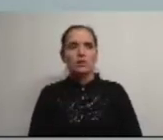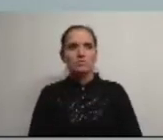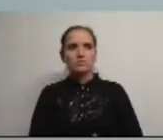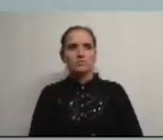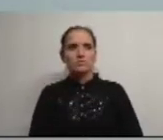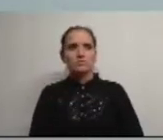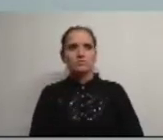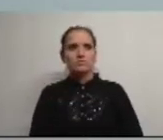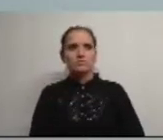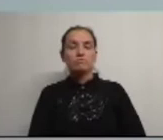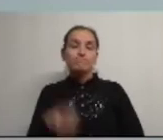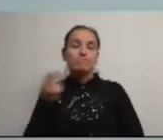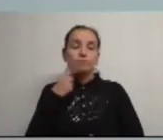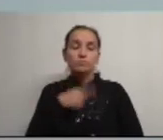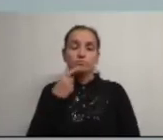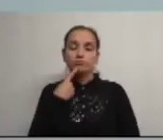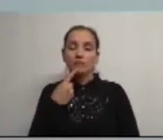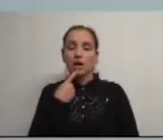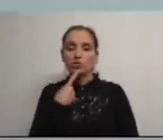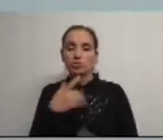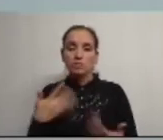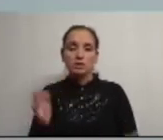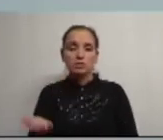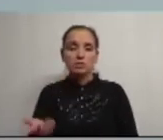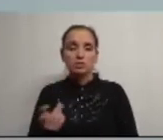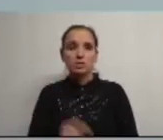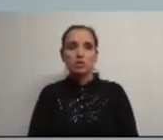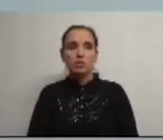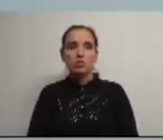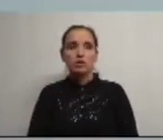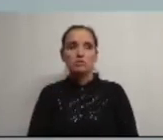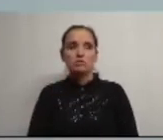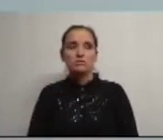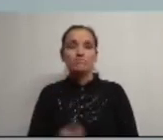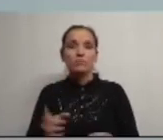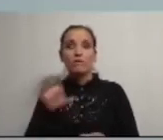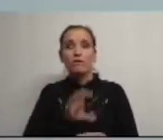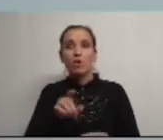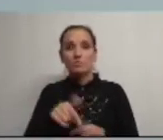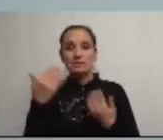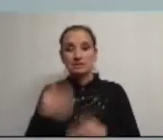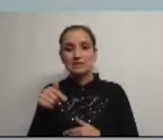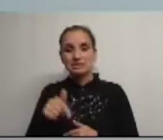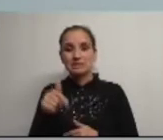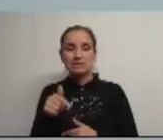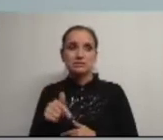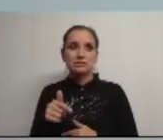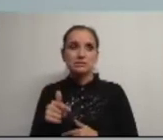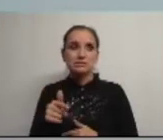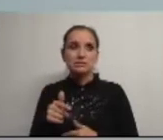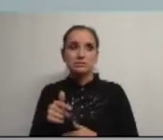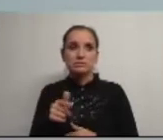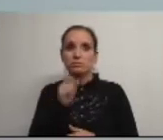óbvias questões teríamos para colocar hoje mas o extraordinário formato desenhado para esta Assembleia não